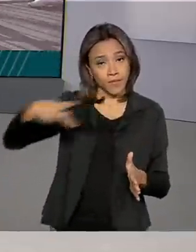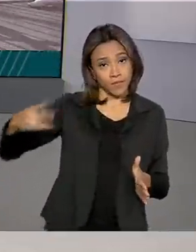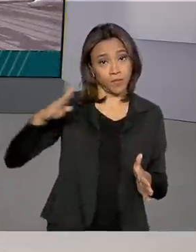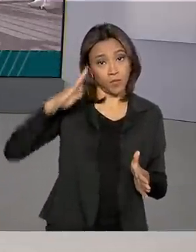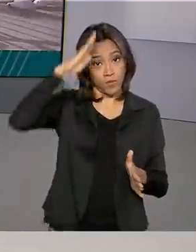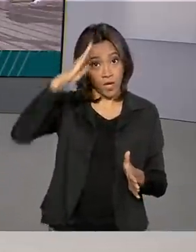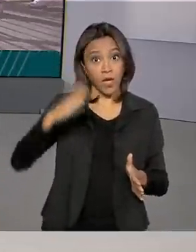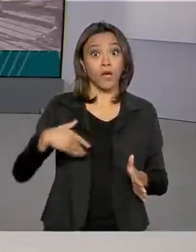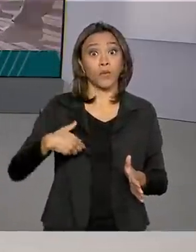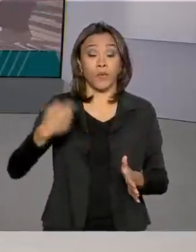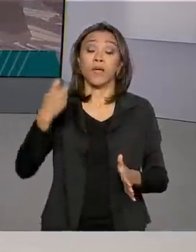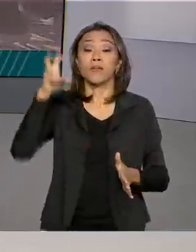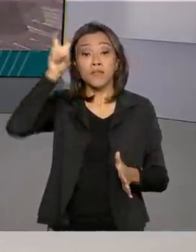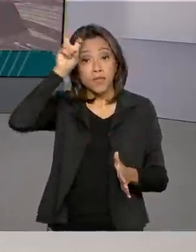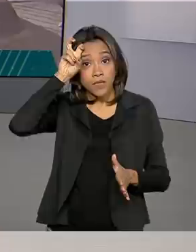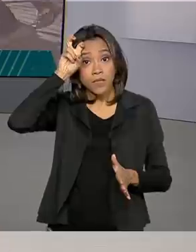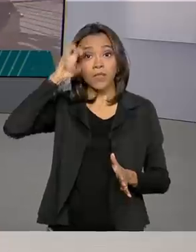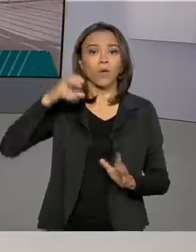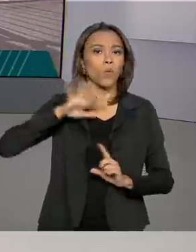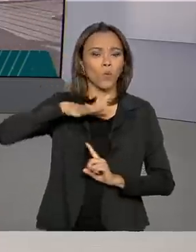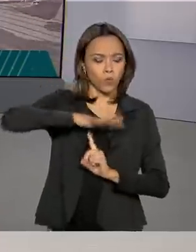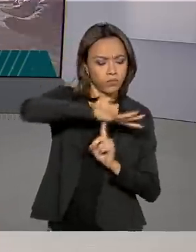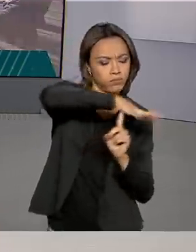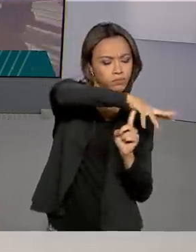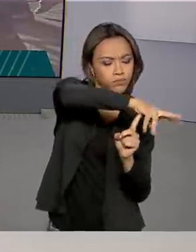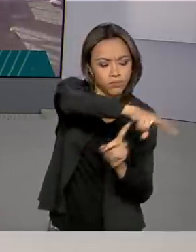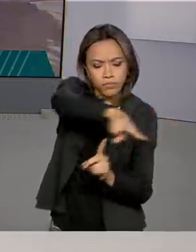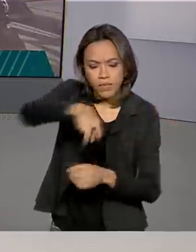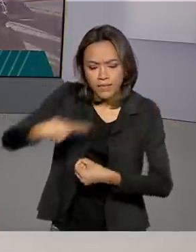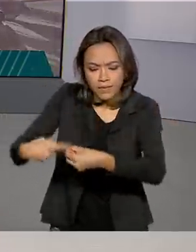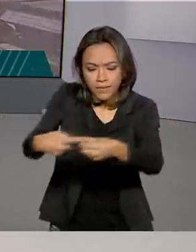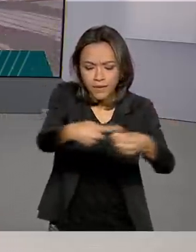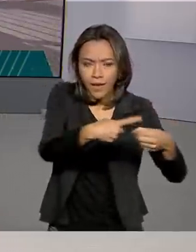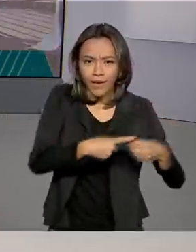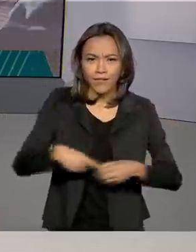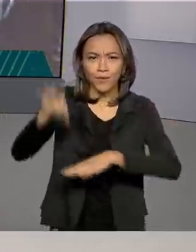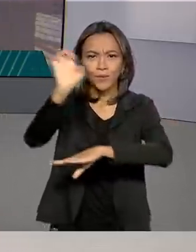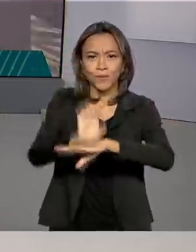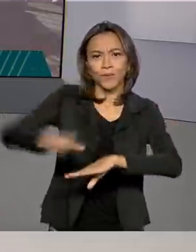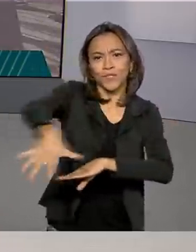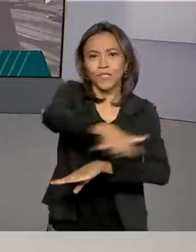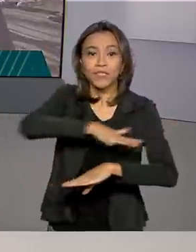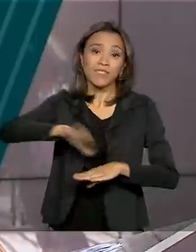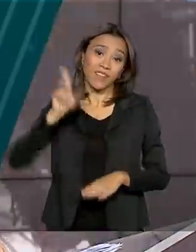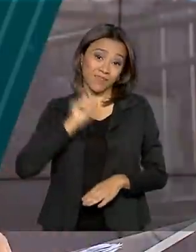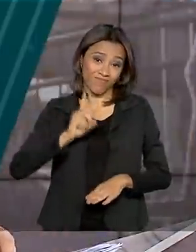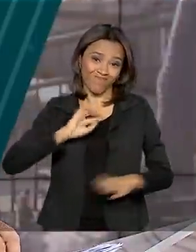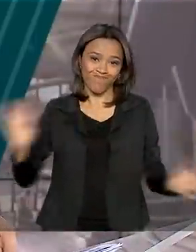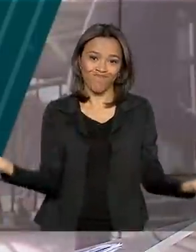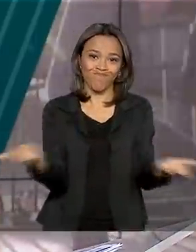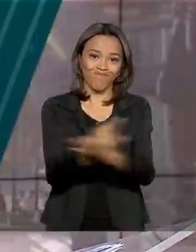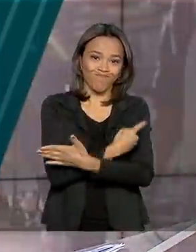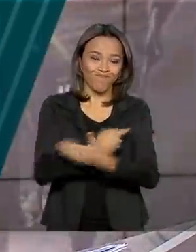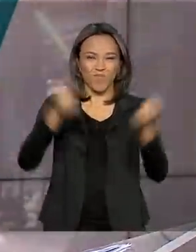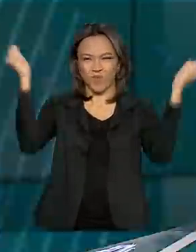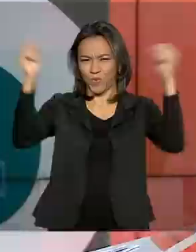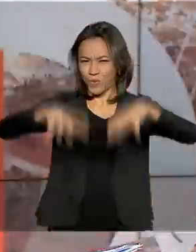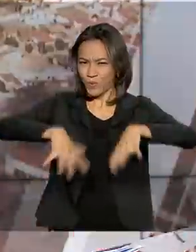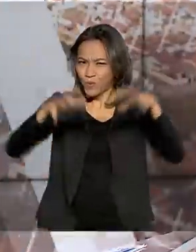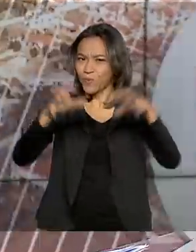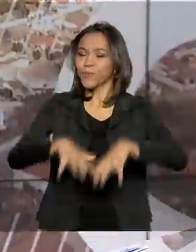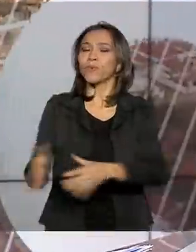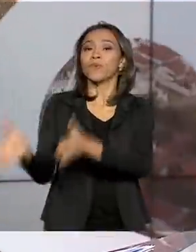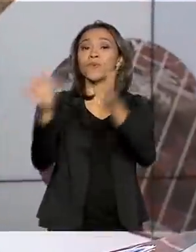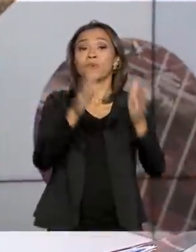sobrevoou nesta quinta-feira as cidades mineiras atingidas pelas chuvas dos últimos dias. O presidente Bolsonaro